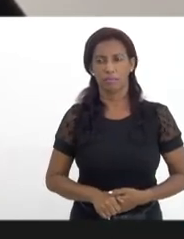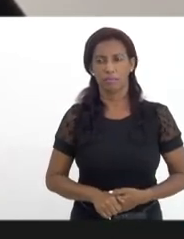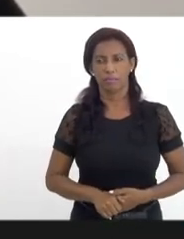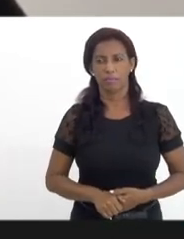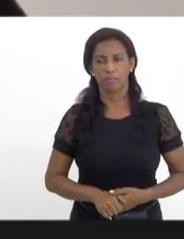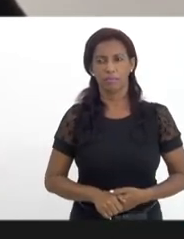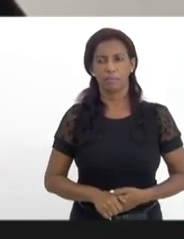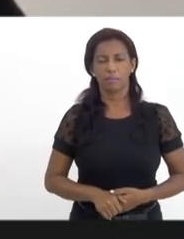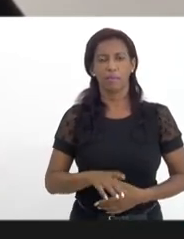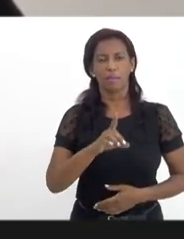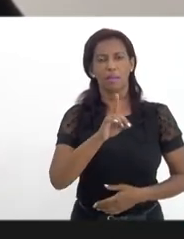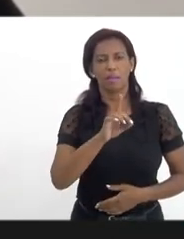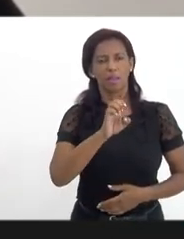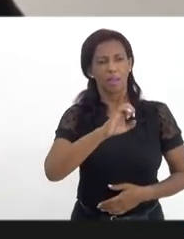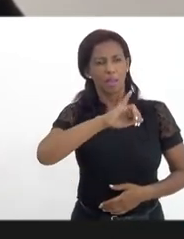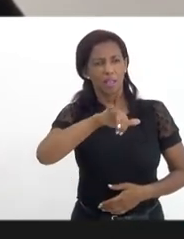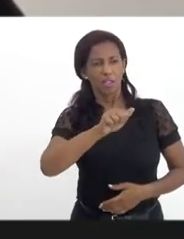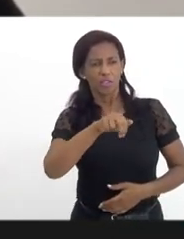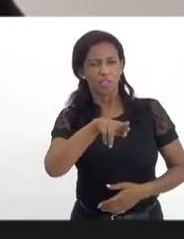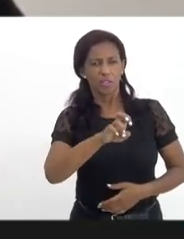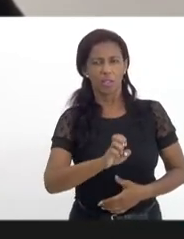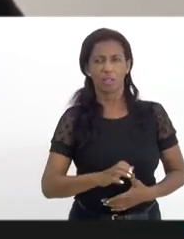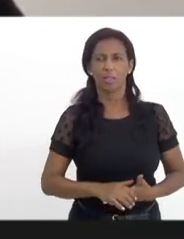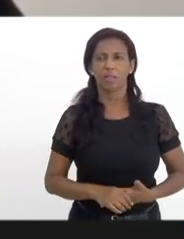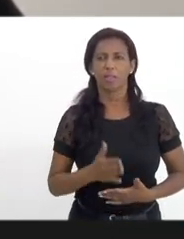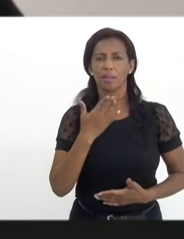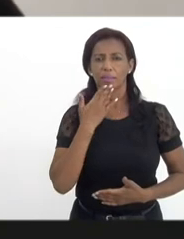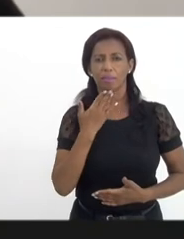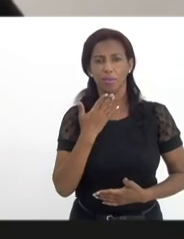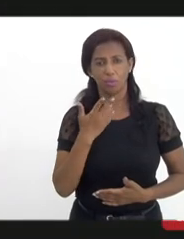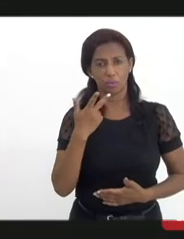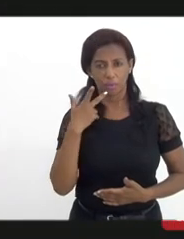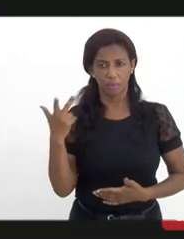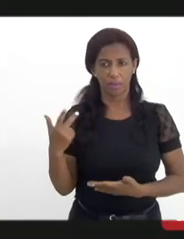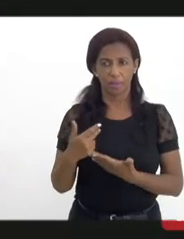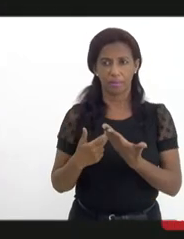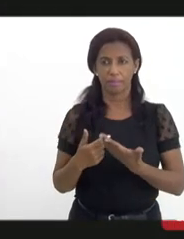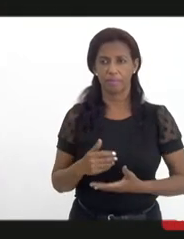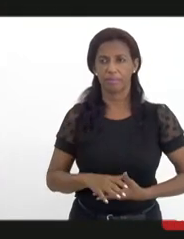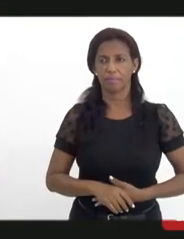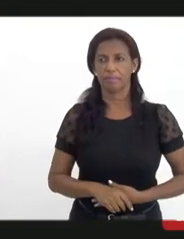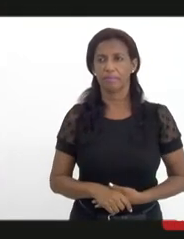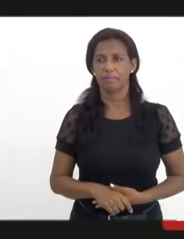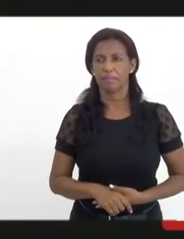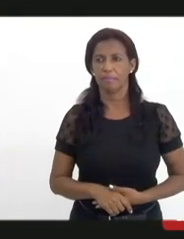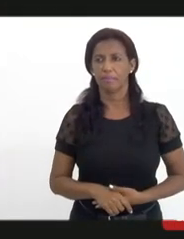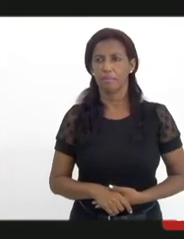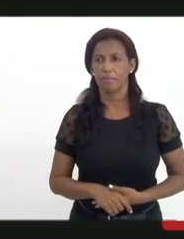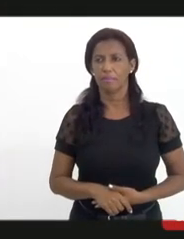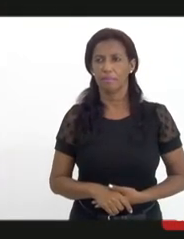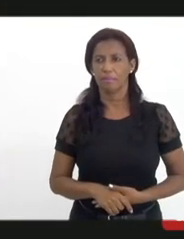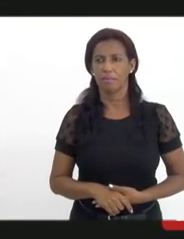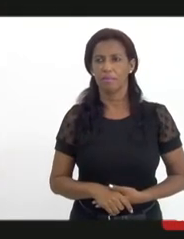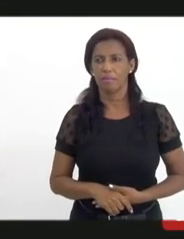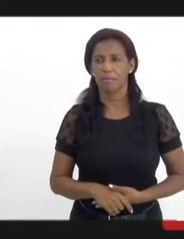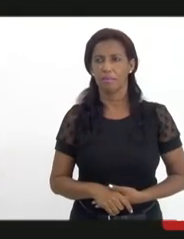A Dejane Macedo, ela pediu a palavra, ela consegue me ouvir?